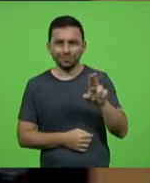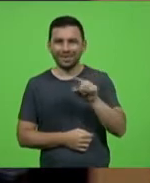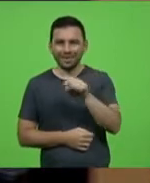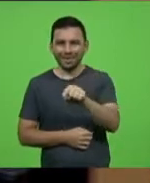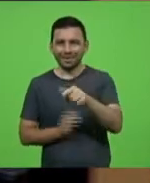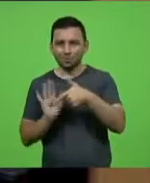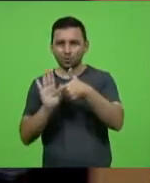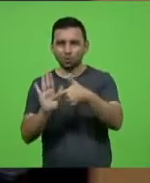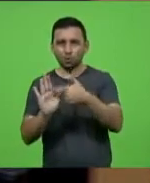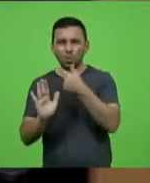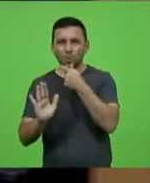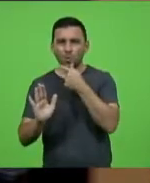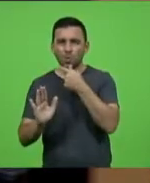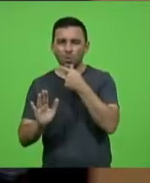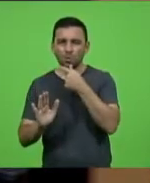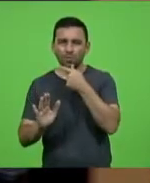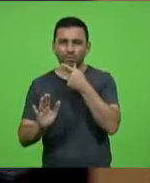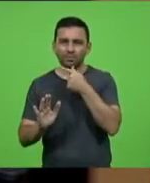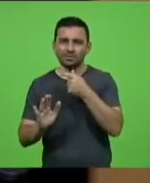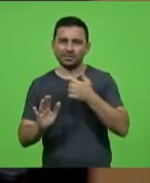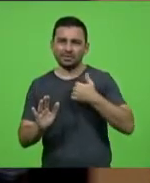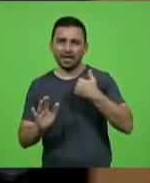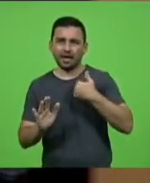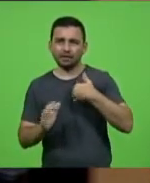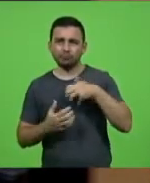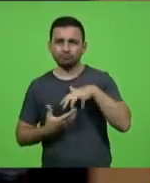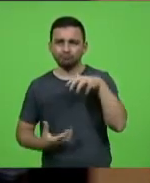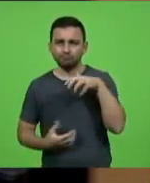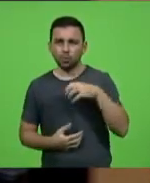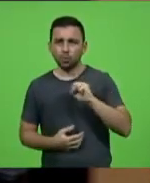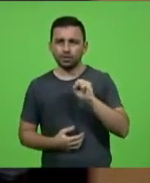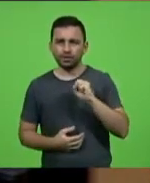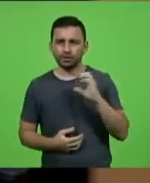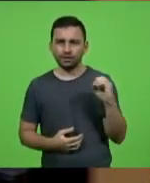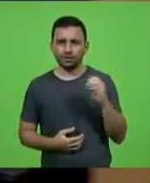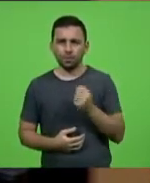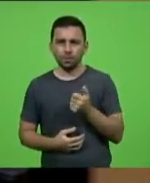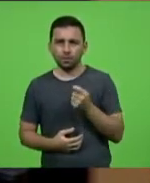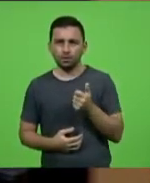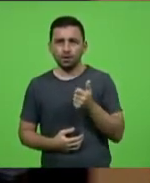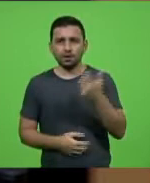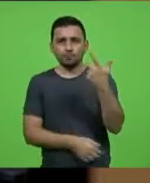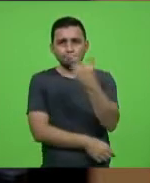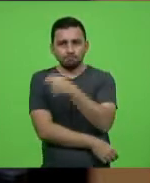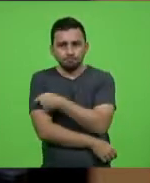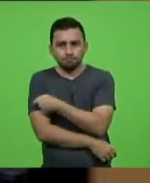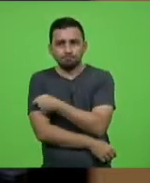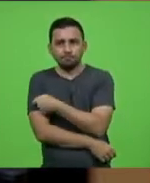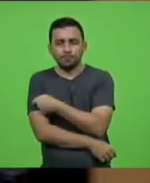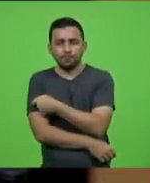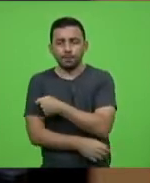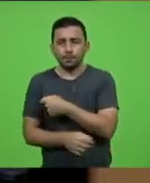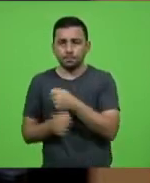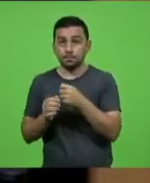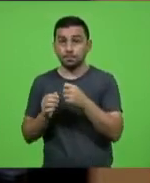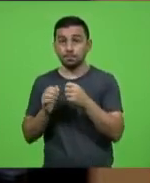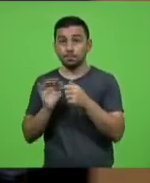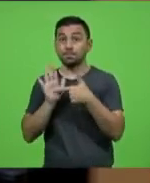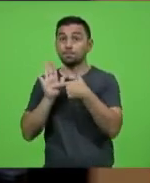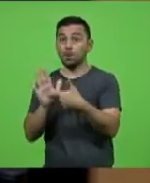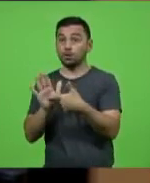senhor, senhor lá quase 80 anos, ele tomou a vacina, estava filmando, deputado Silvio,